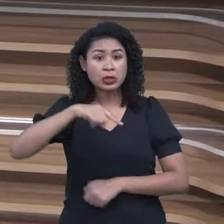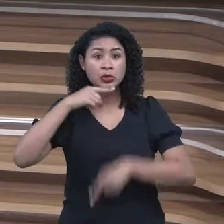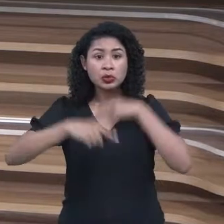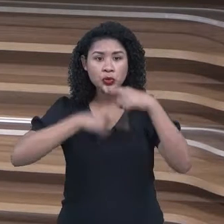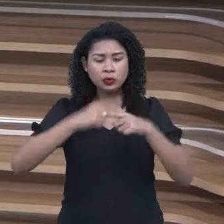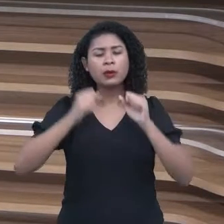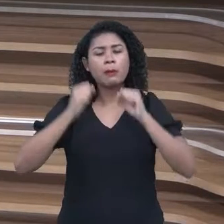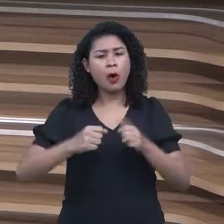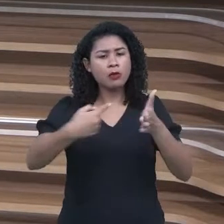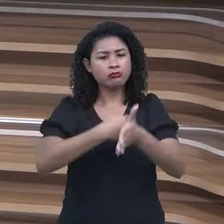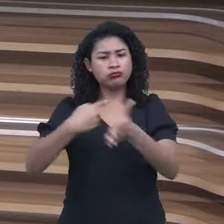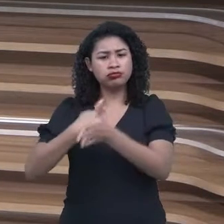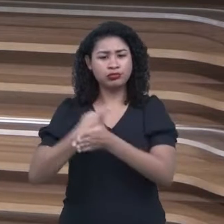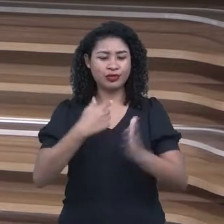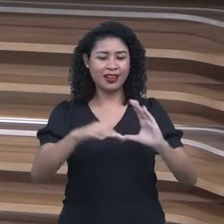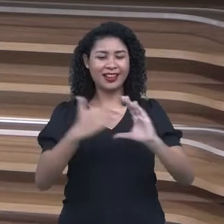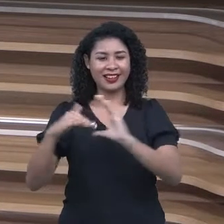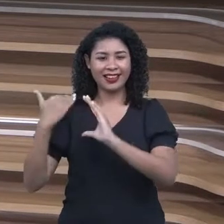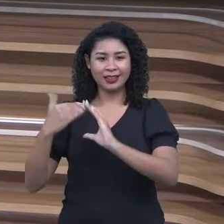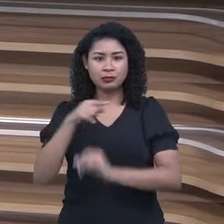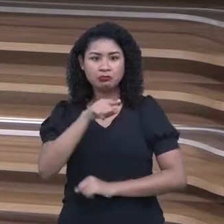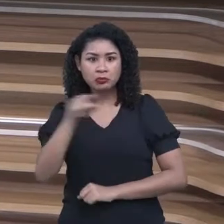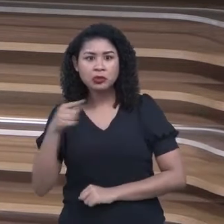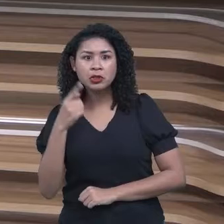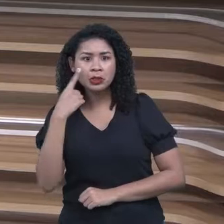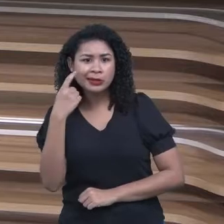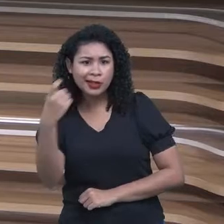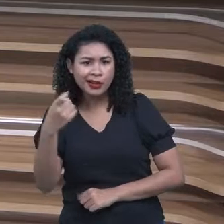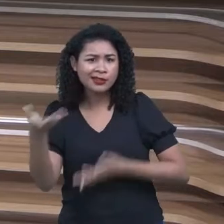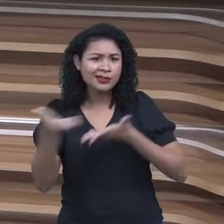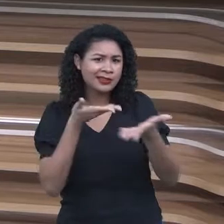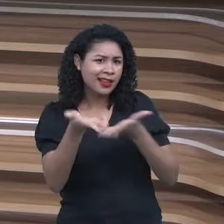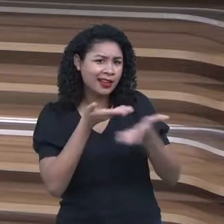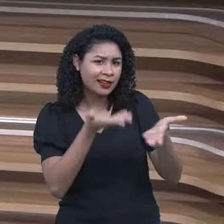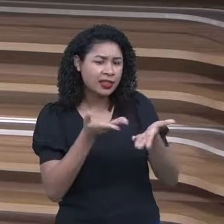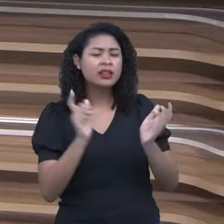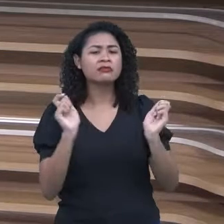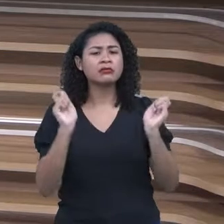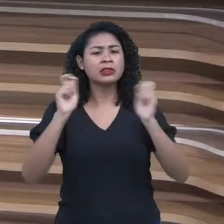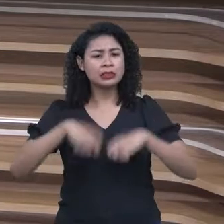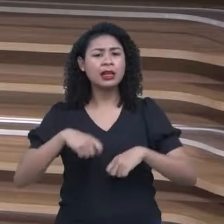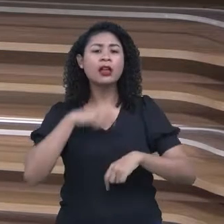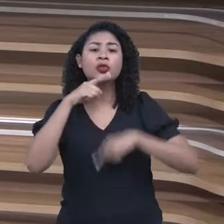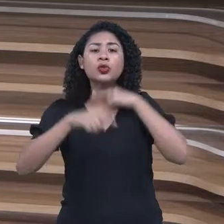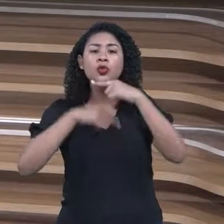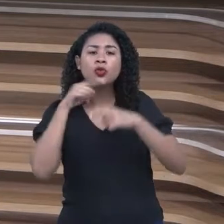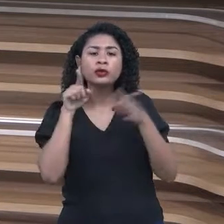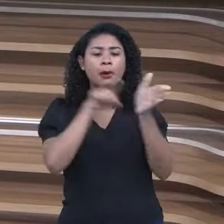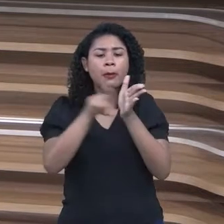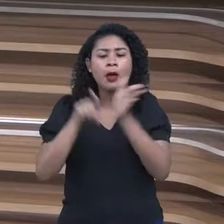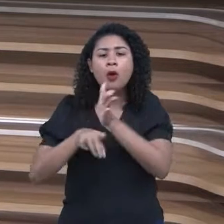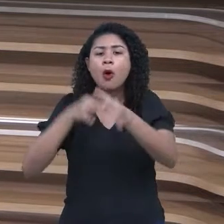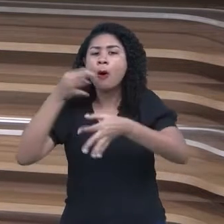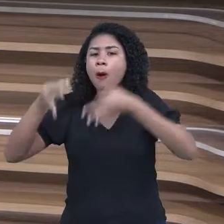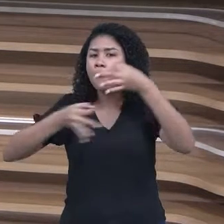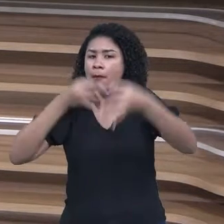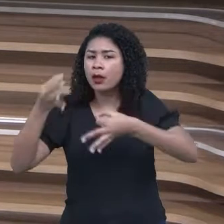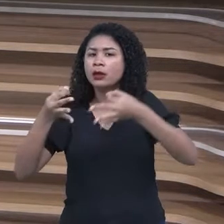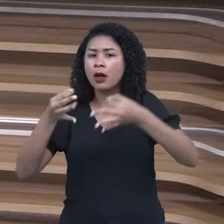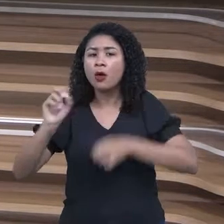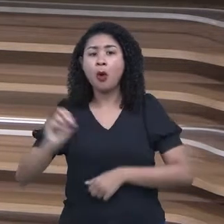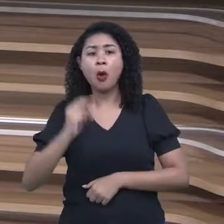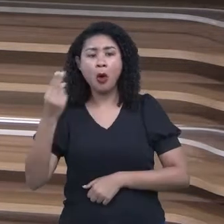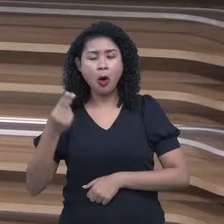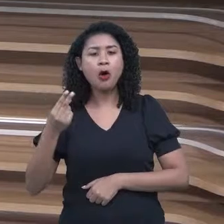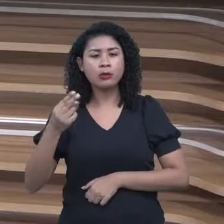chat também. Se você quiser interagir conosco do Psicossocial, você pode encaminhar suas dúvidas, seus questionamentos, seu projeto de